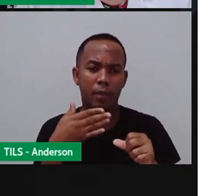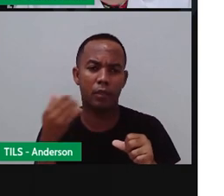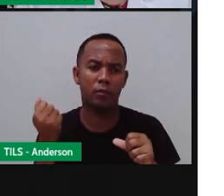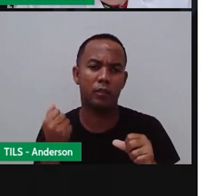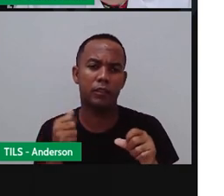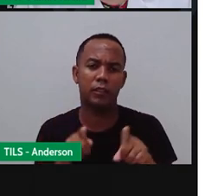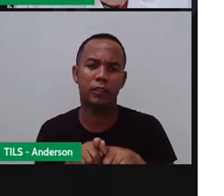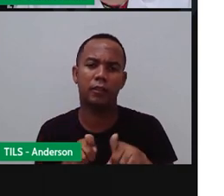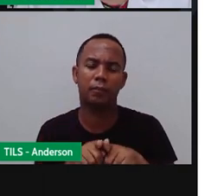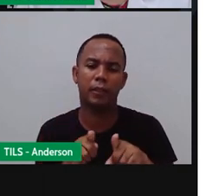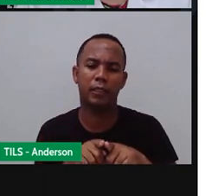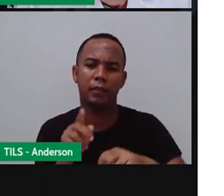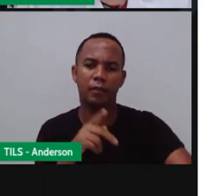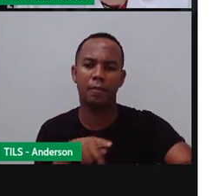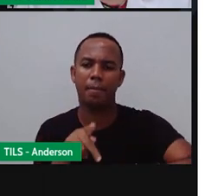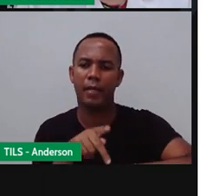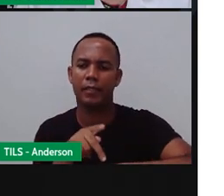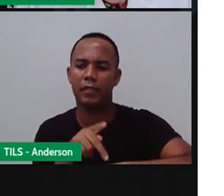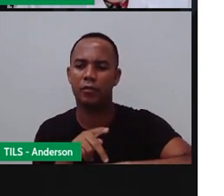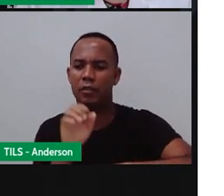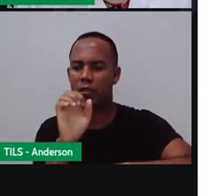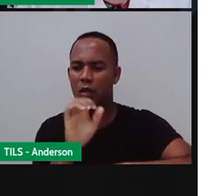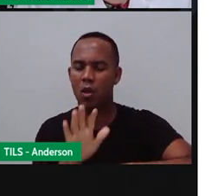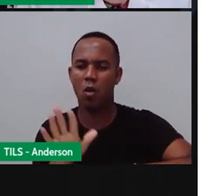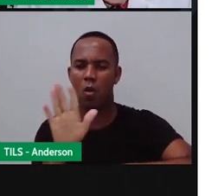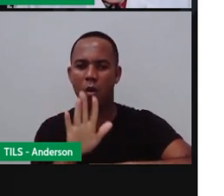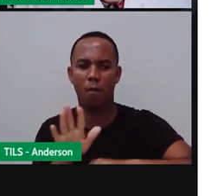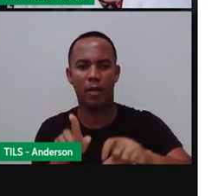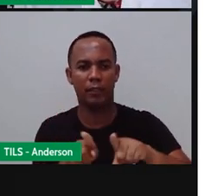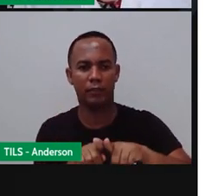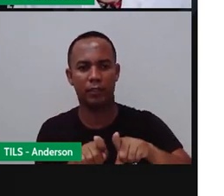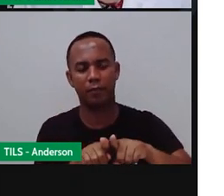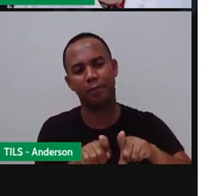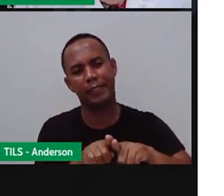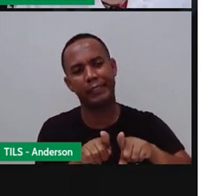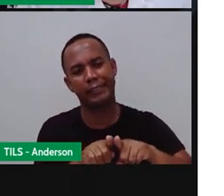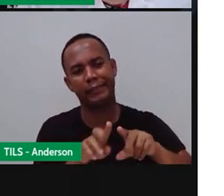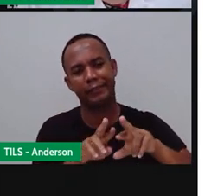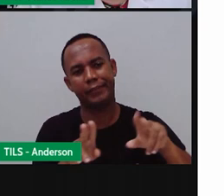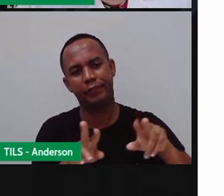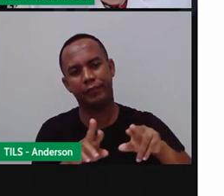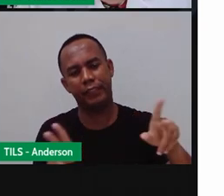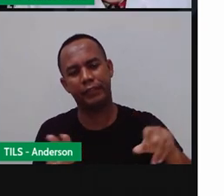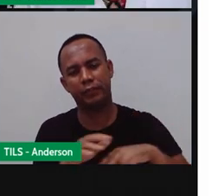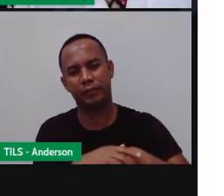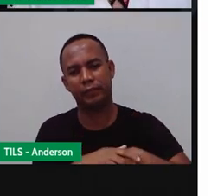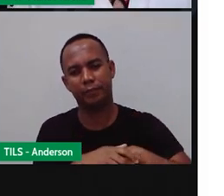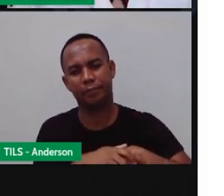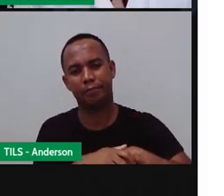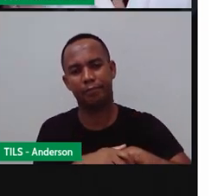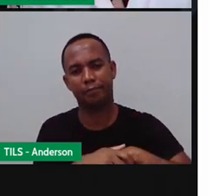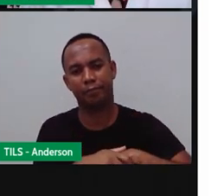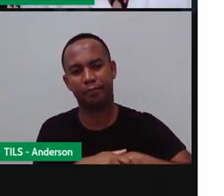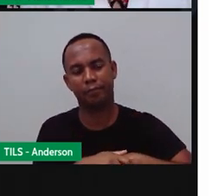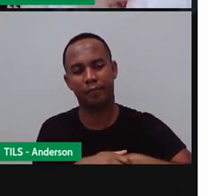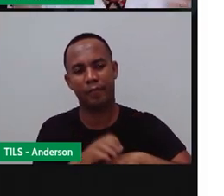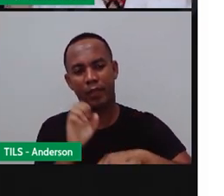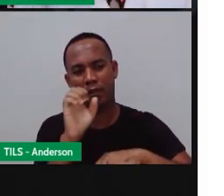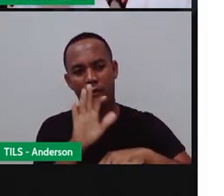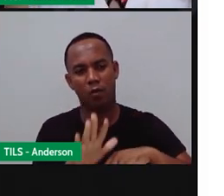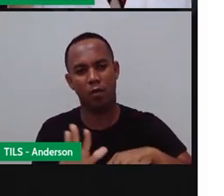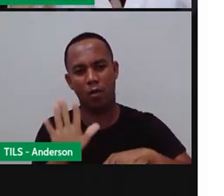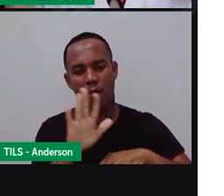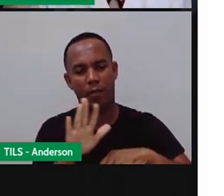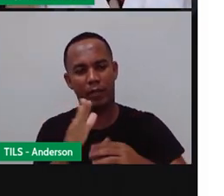Principalmente na Europa, né? Que foi engatilhando de maneira vertiginosa a indústria relojoeira. Então, na Europa, as pessoas